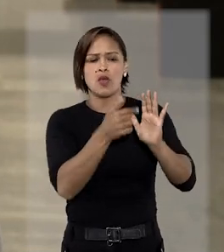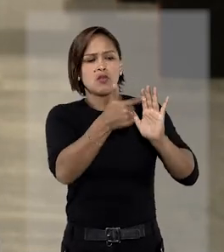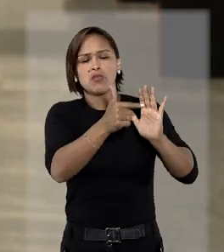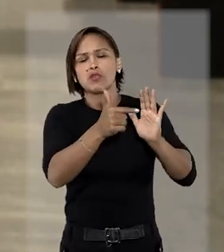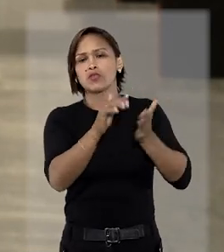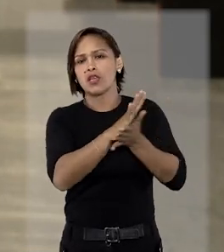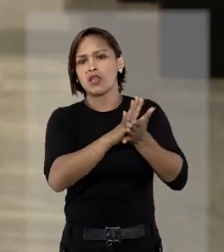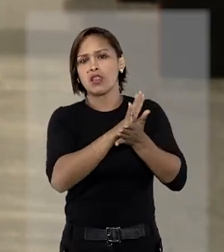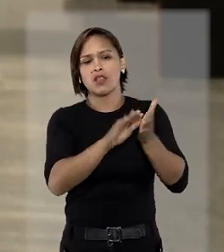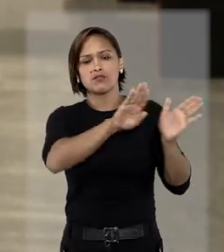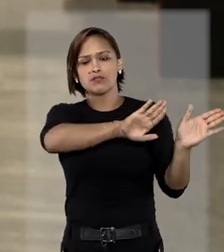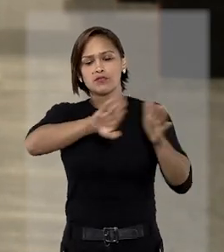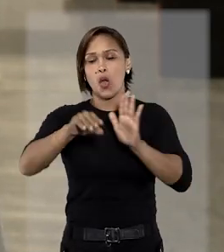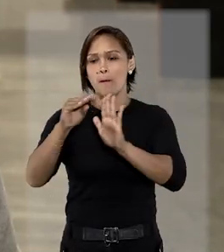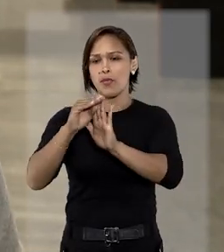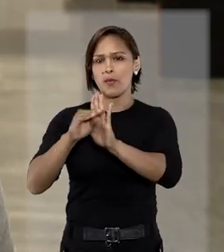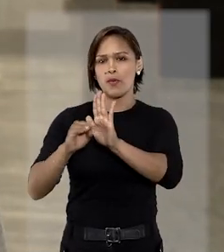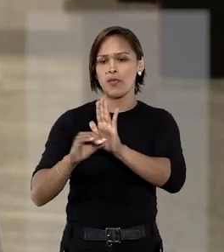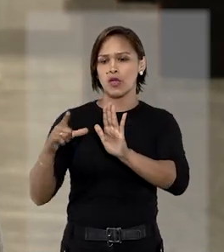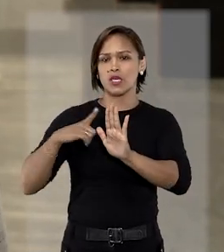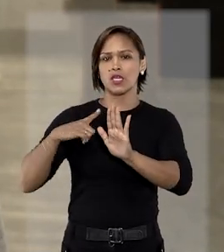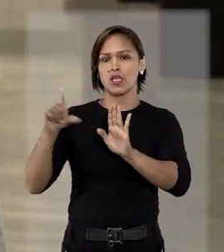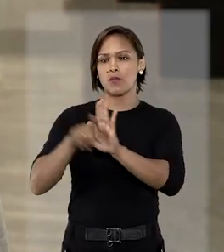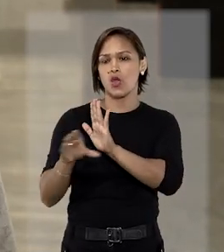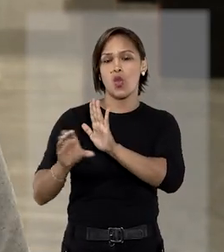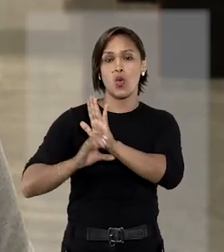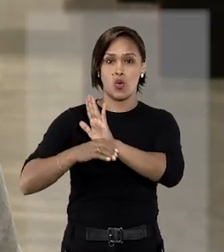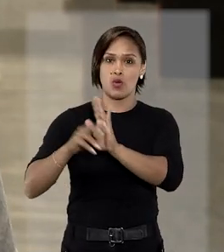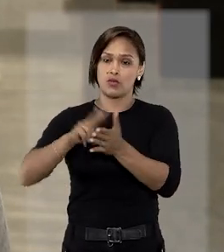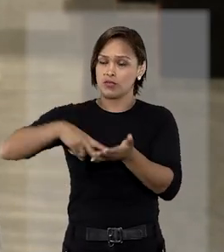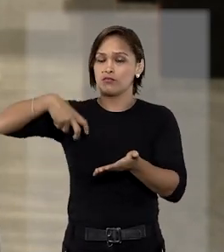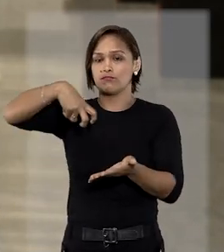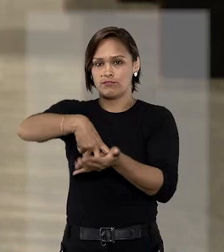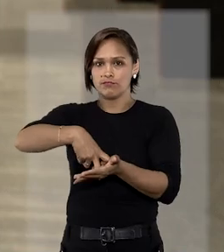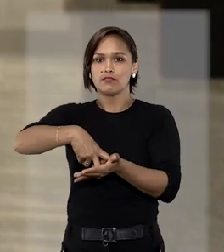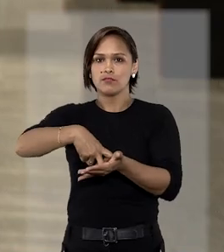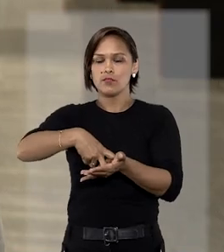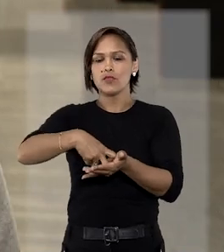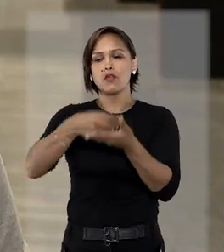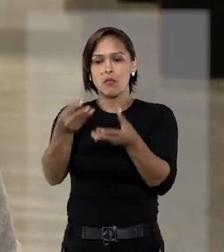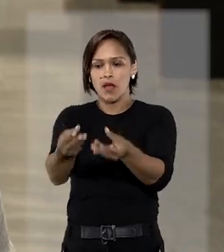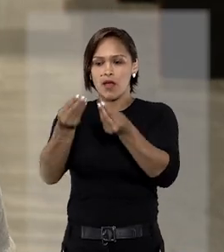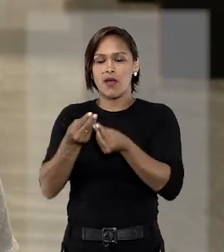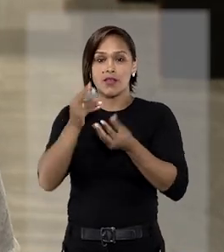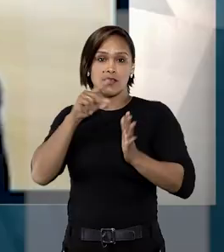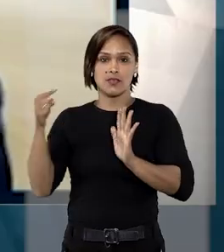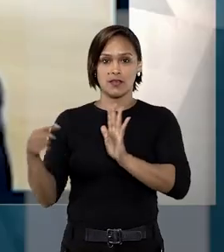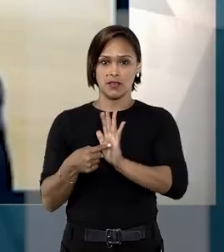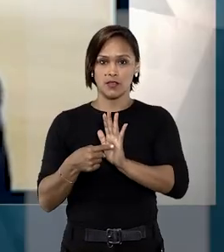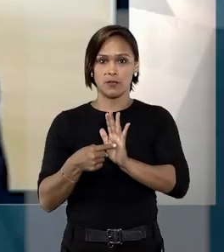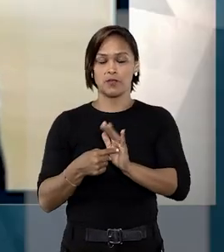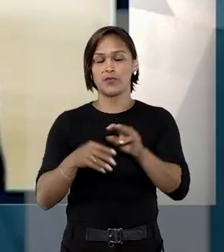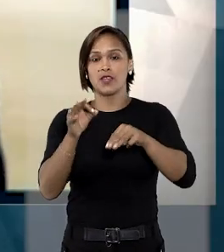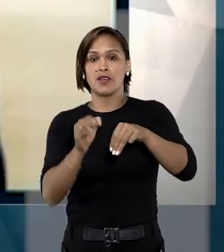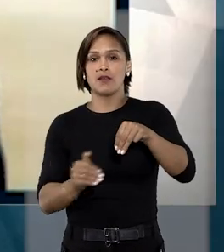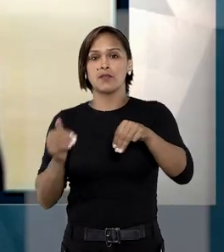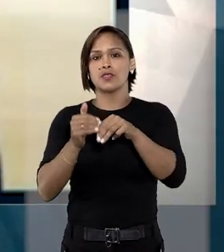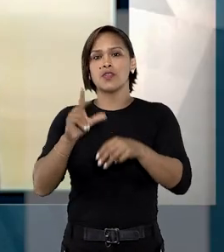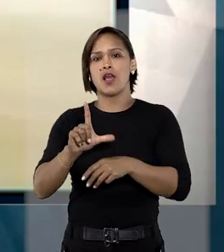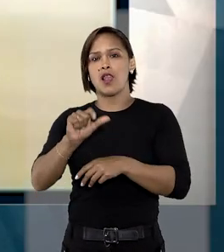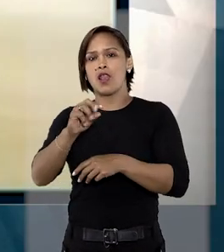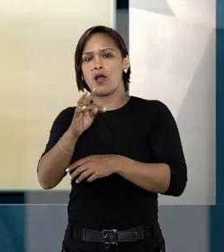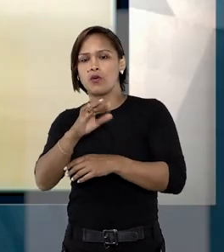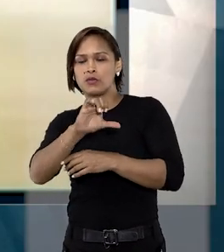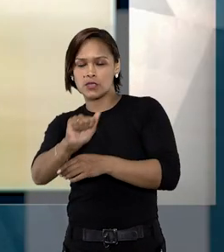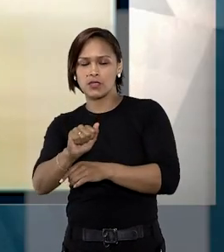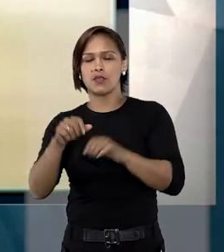traria os requisitos mínimos previstos pelo Código de Processo Penal para o recebimento da denúncia. A ministra Laurita Vaz